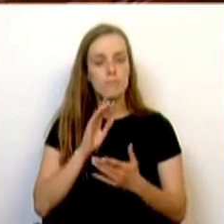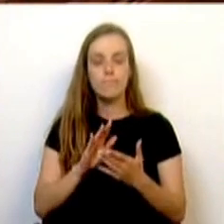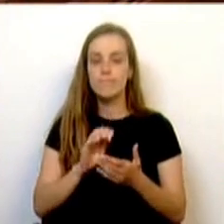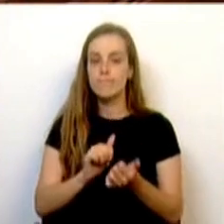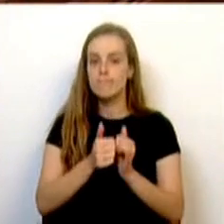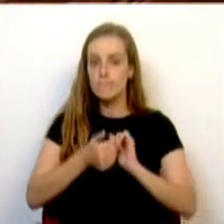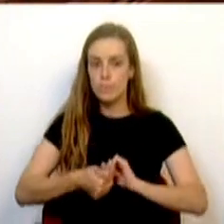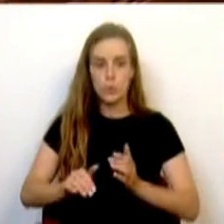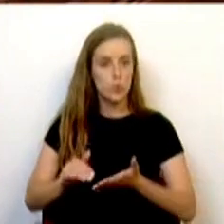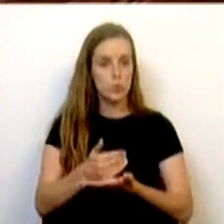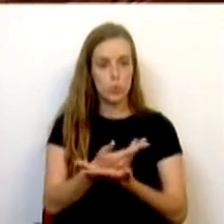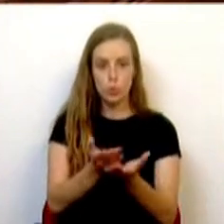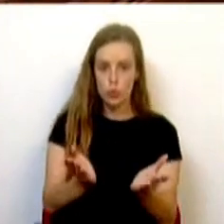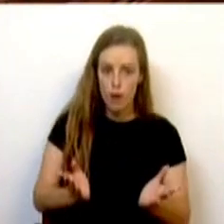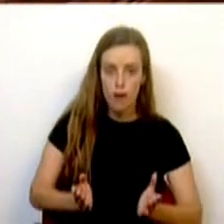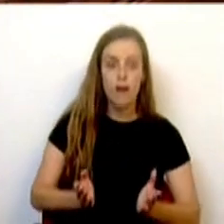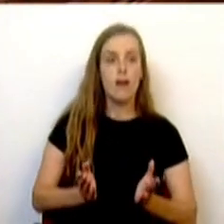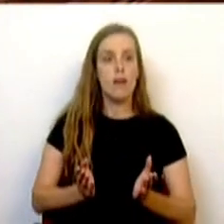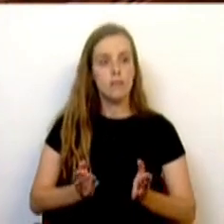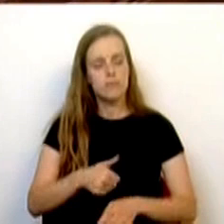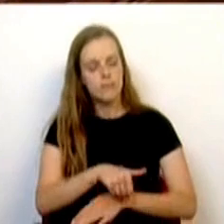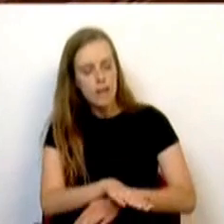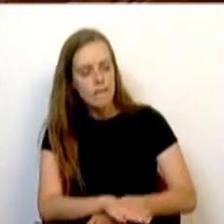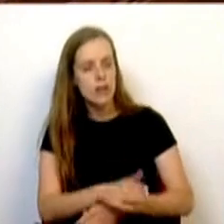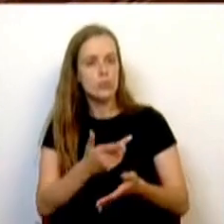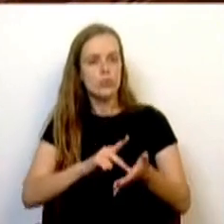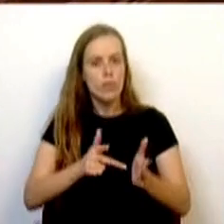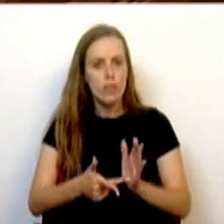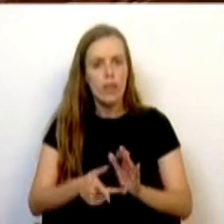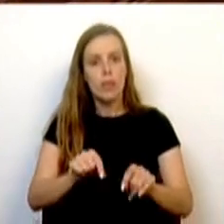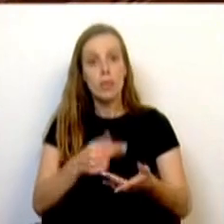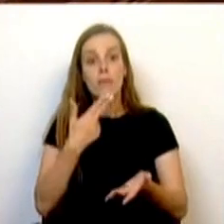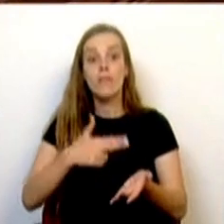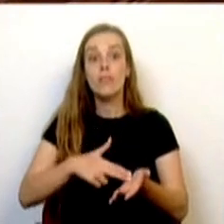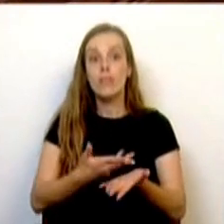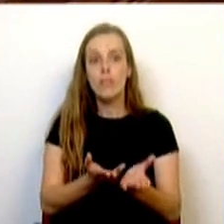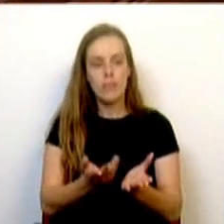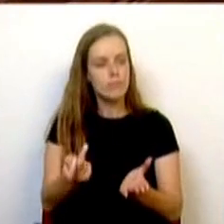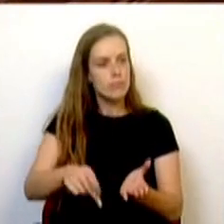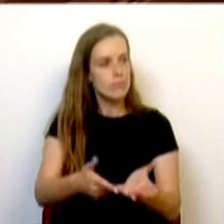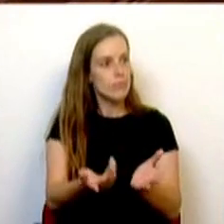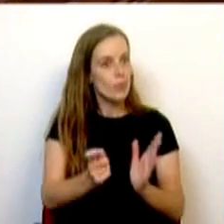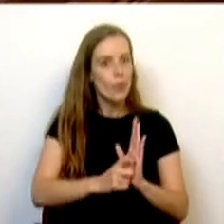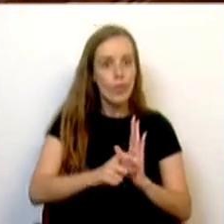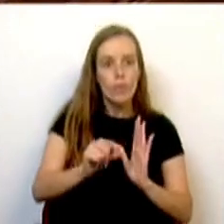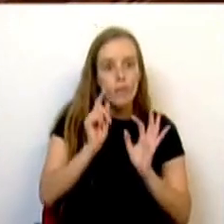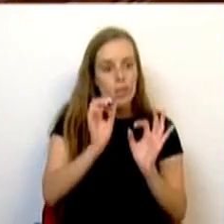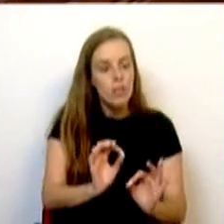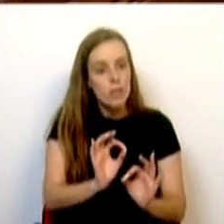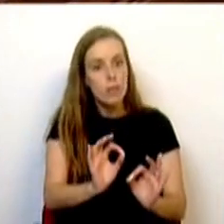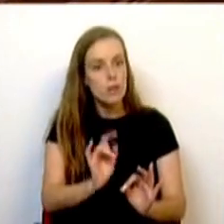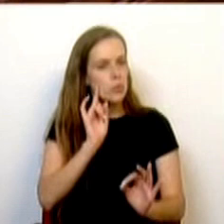os recursos existentes aos avanços tecnológicos e a uma realidade de consultas e tratamentos